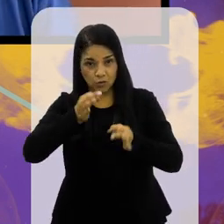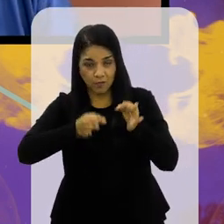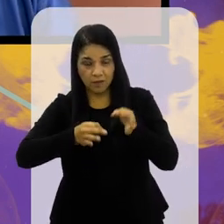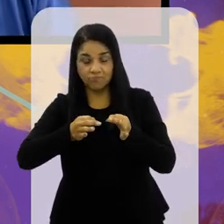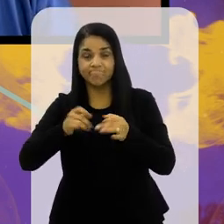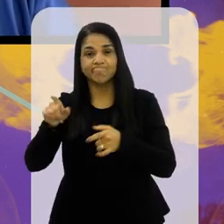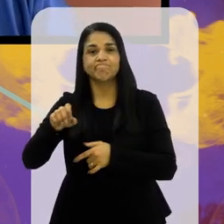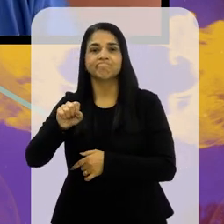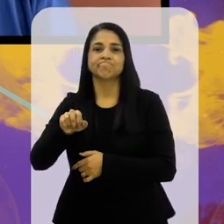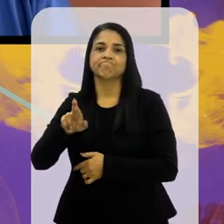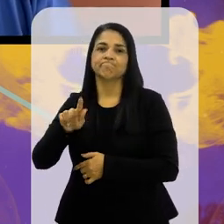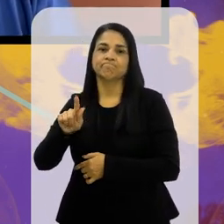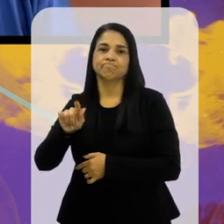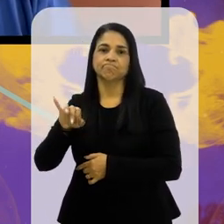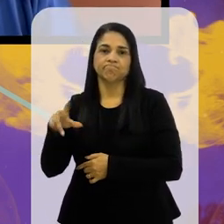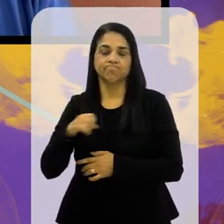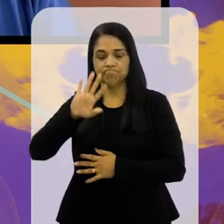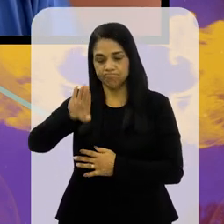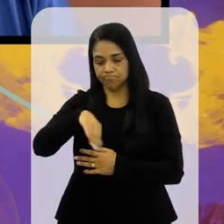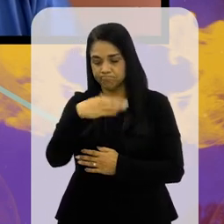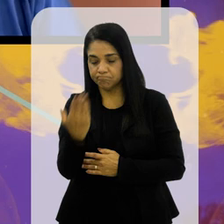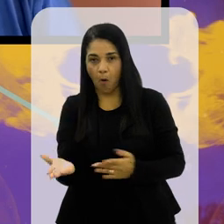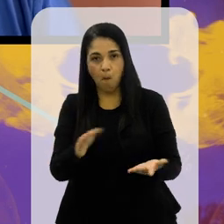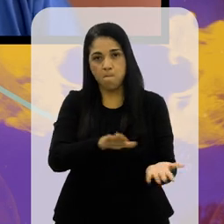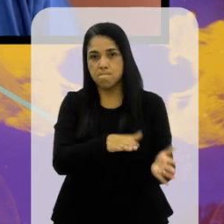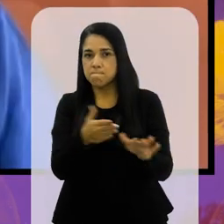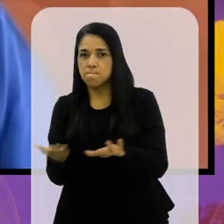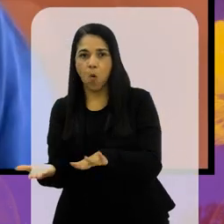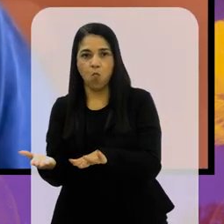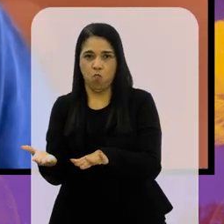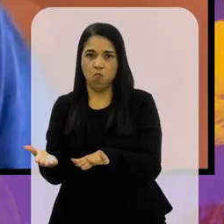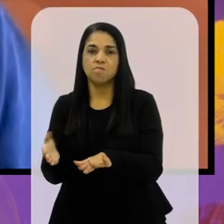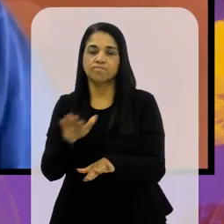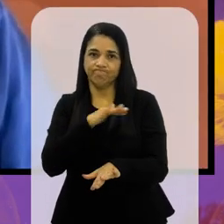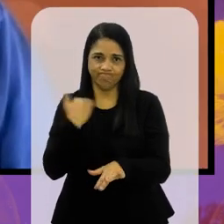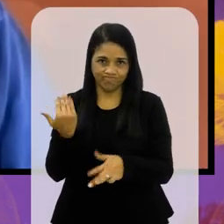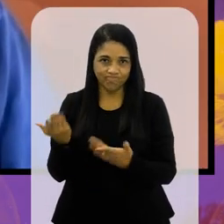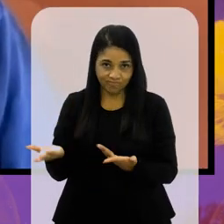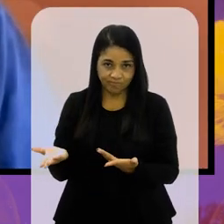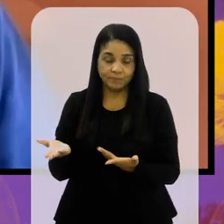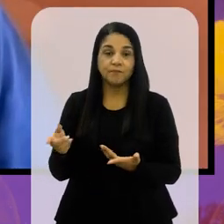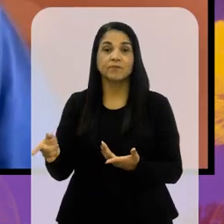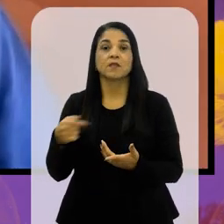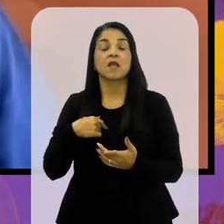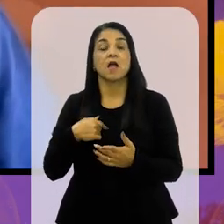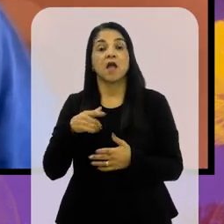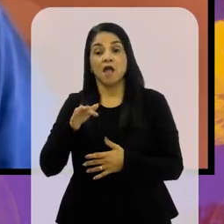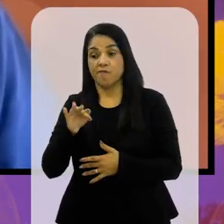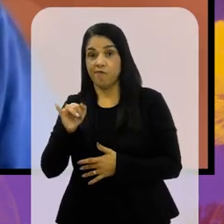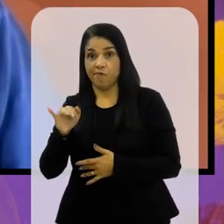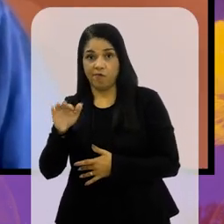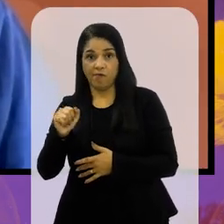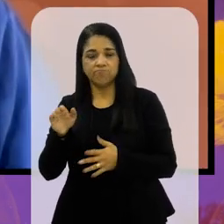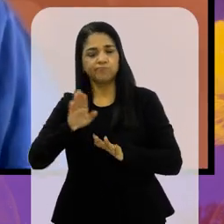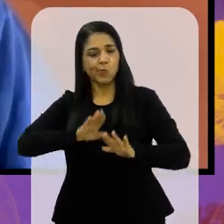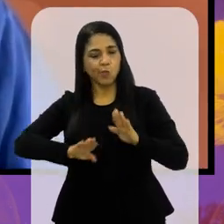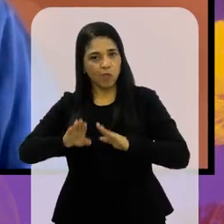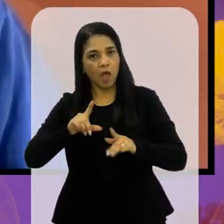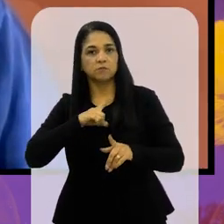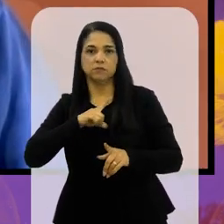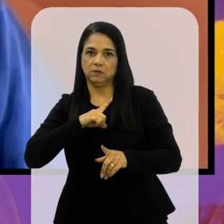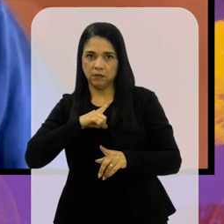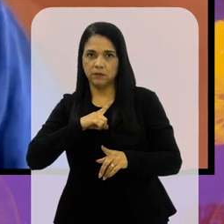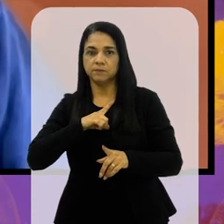Serginho faleceu na época do São Caetano. Então, a FIFA tomou esse cuidado e